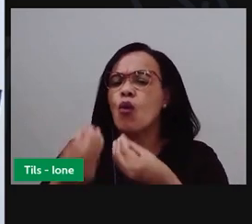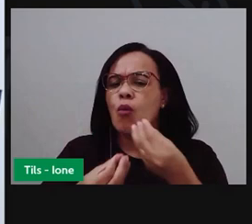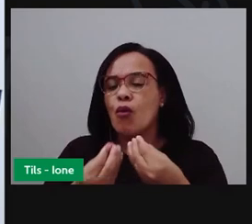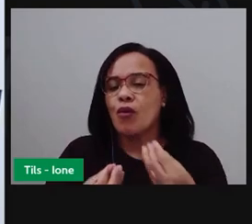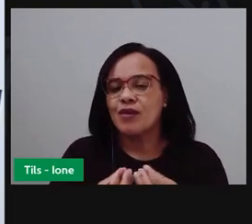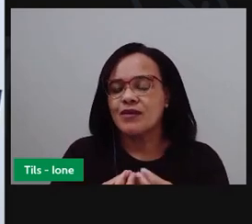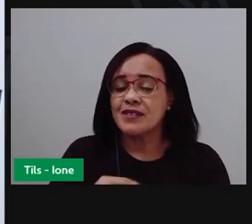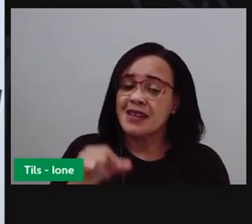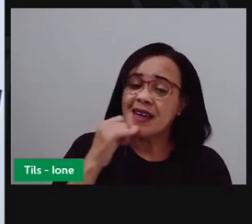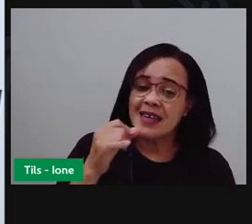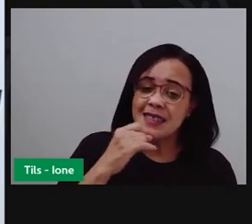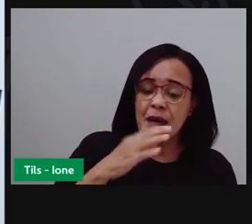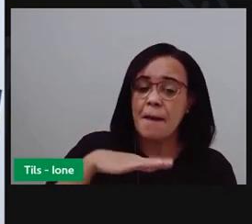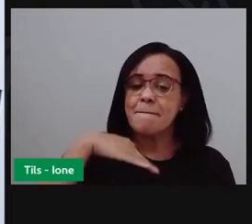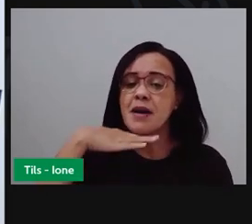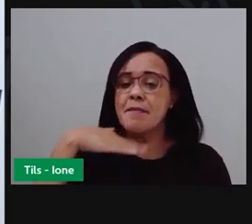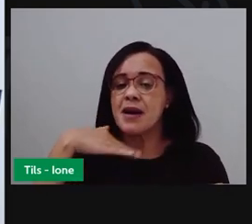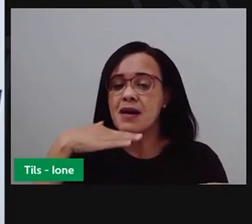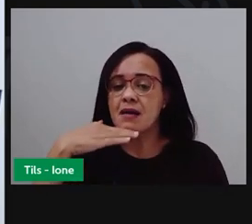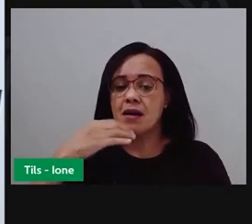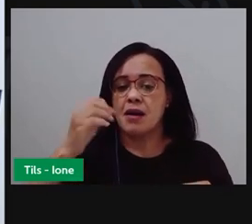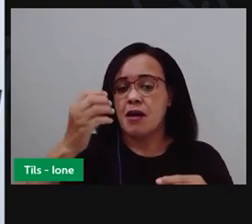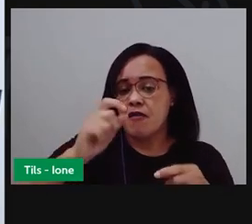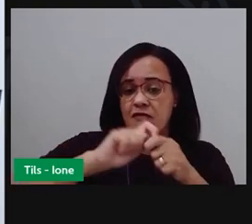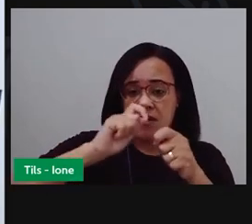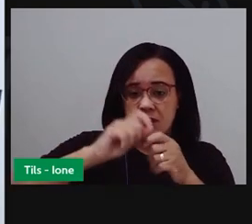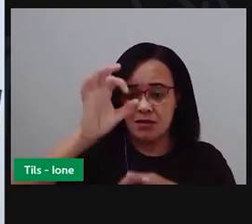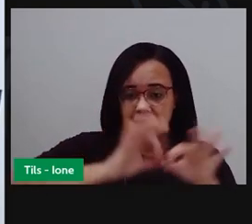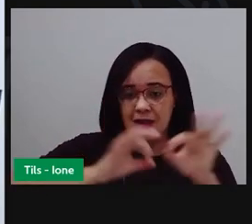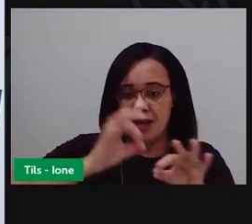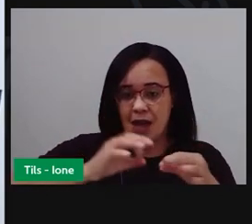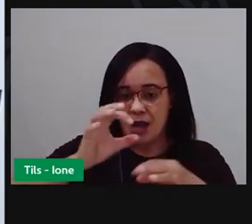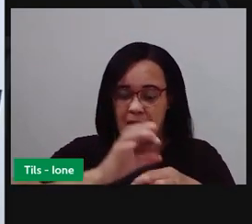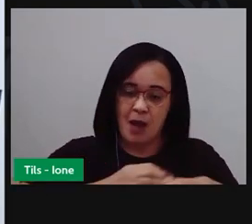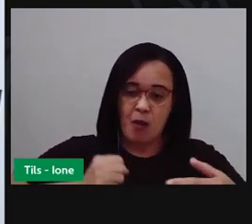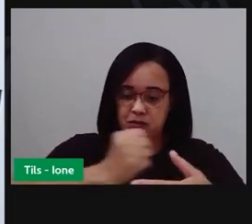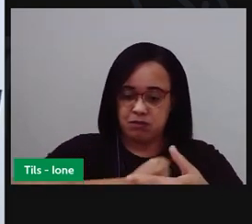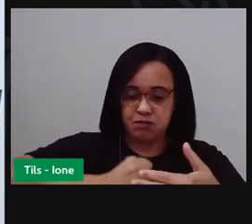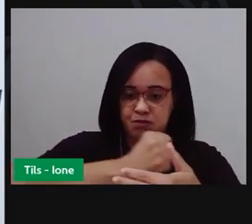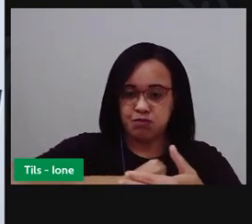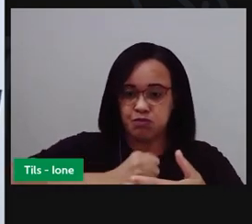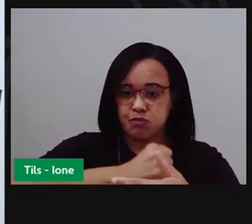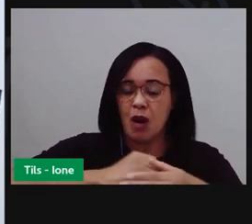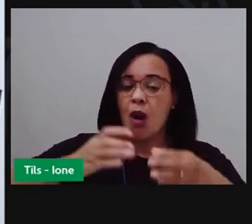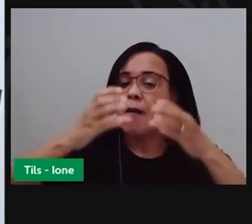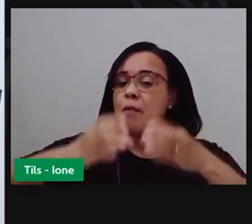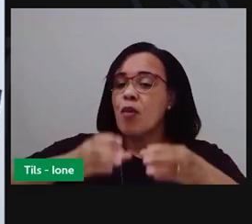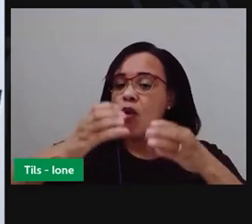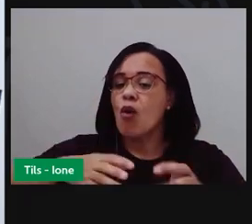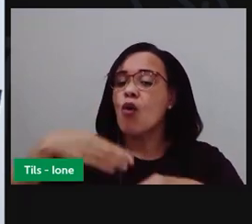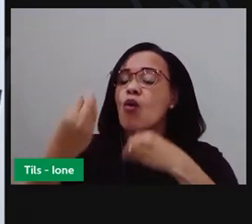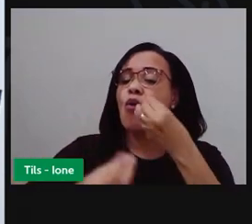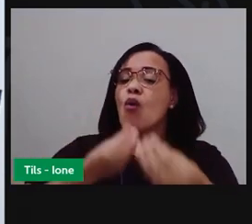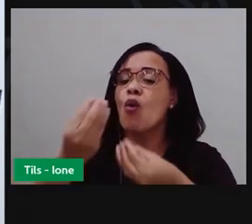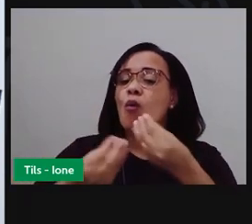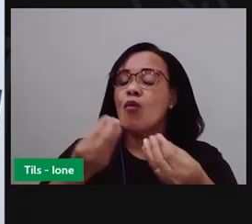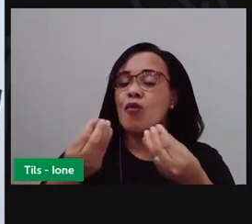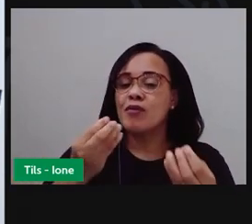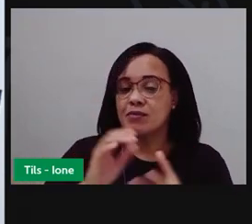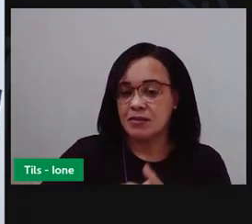exemplo, ela usa uma balança pra ver a quantidade de gramas ou ela utiliza a xícara?